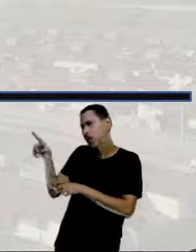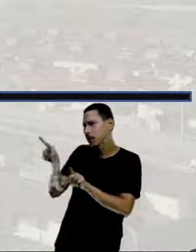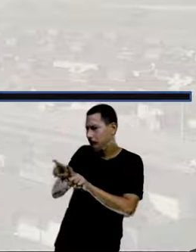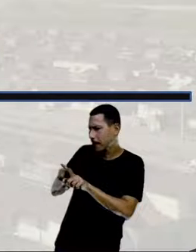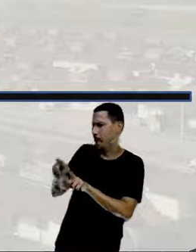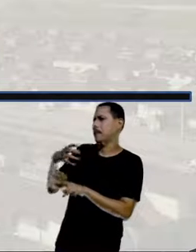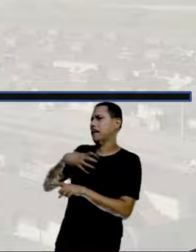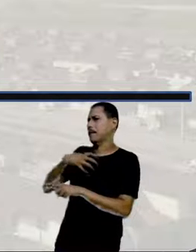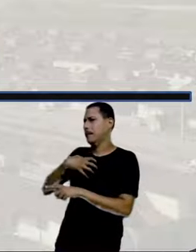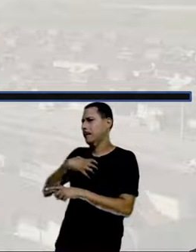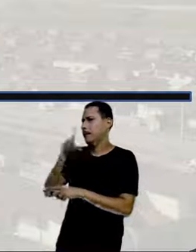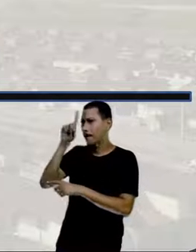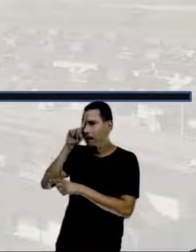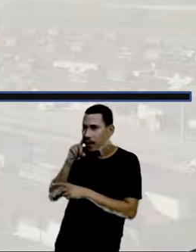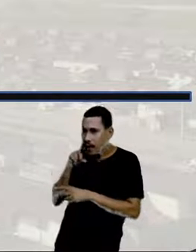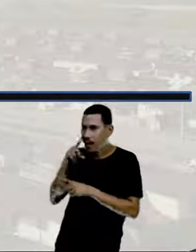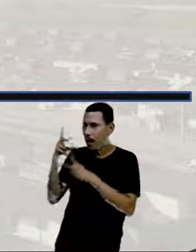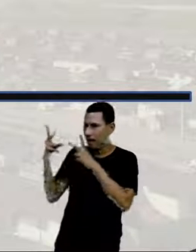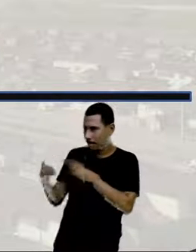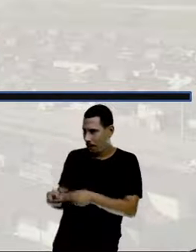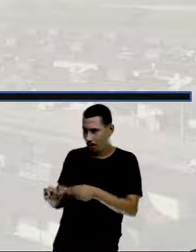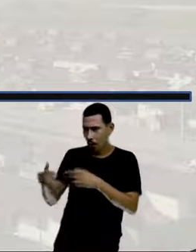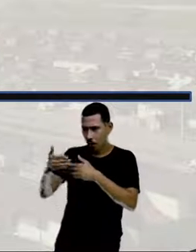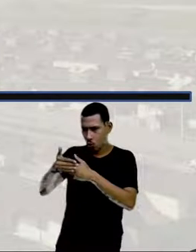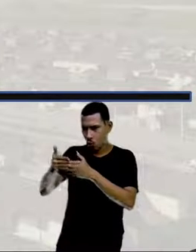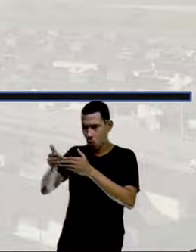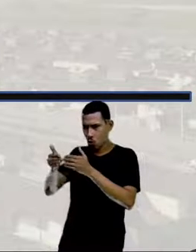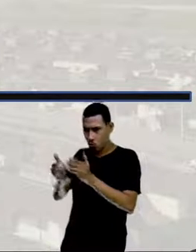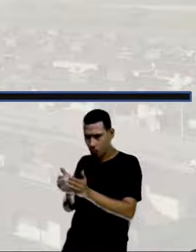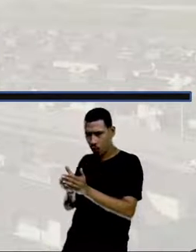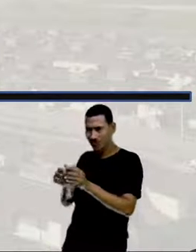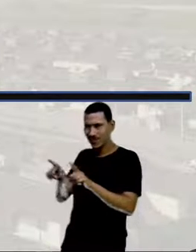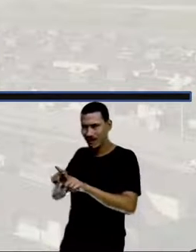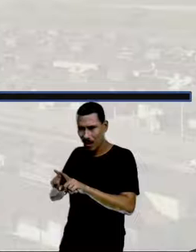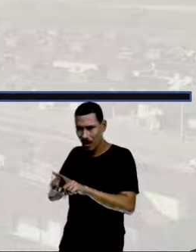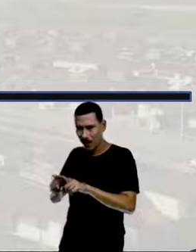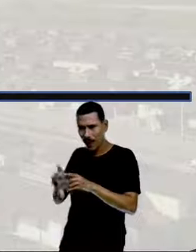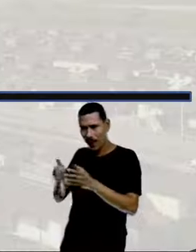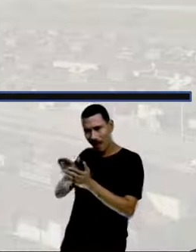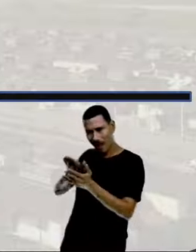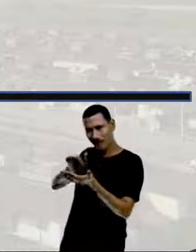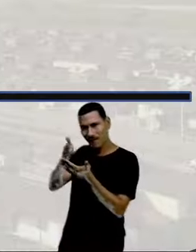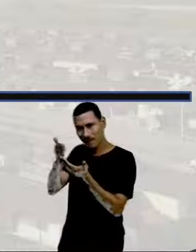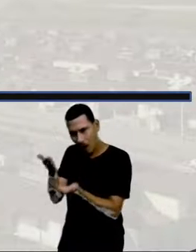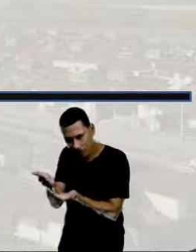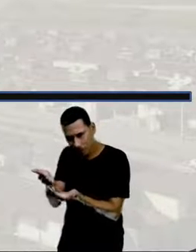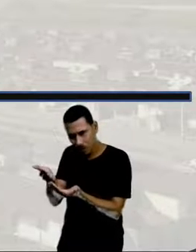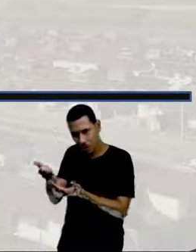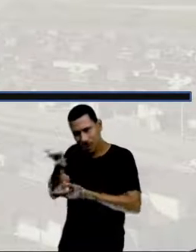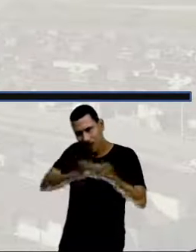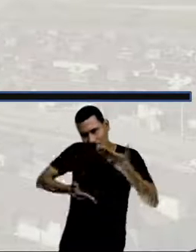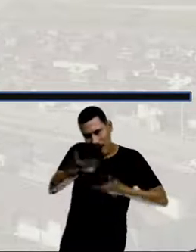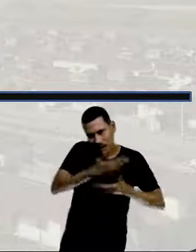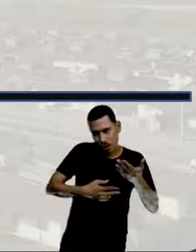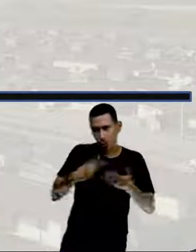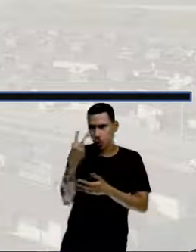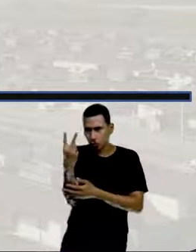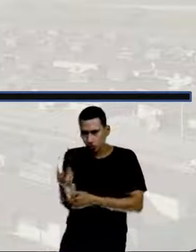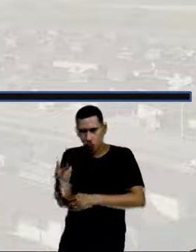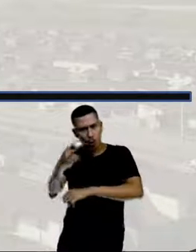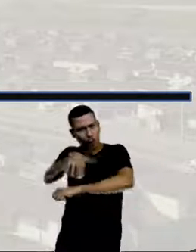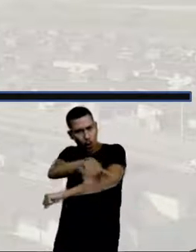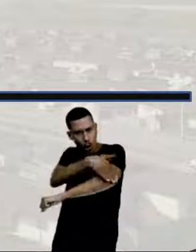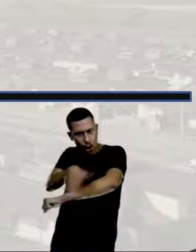amarela? Elas têm a mesma posição e a mesma abertura com relação às duas ruas.